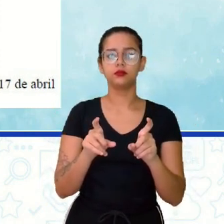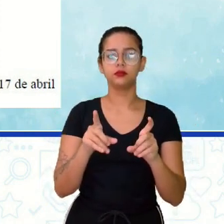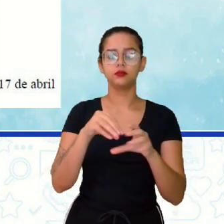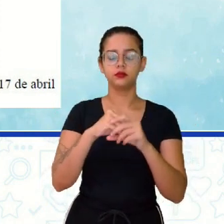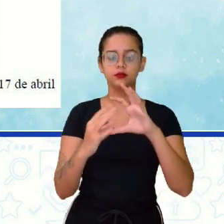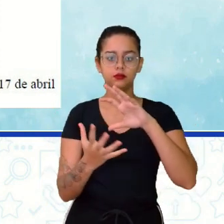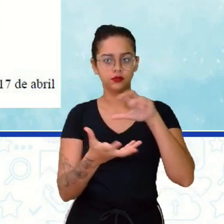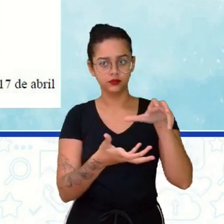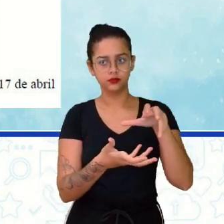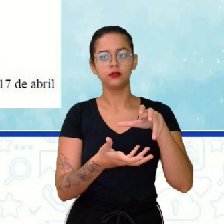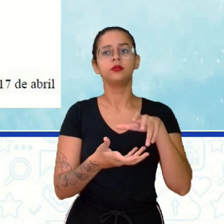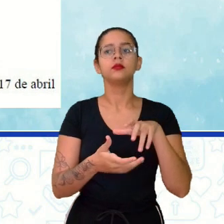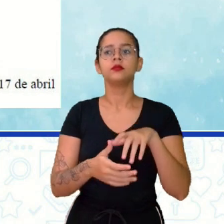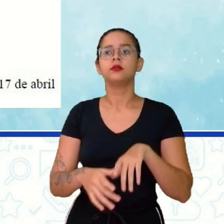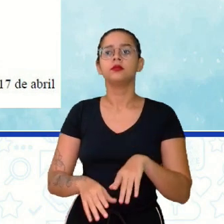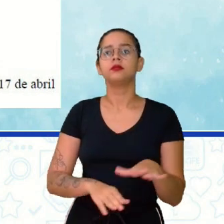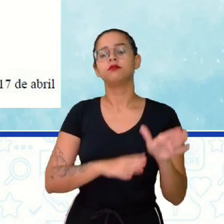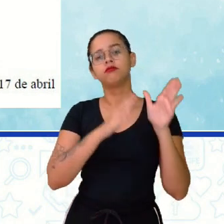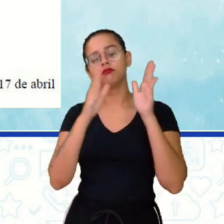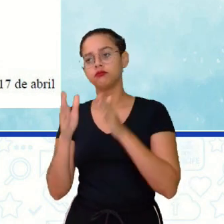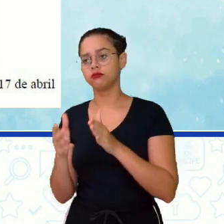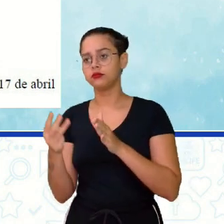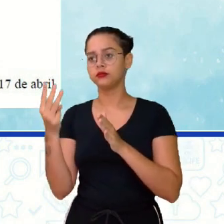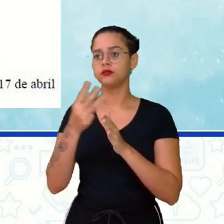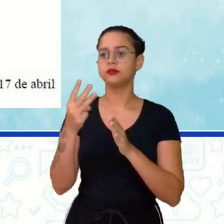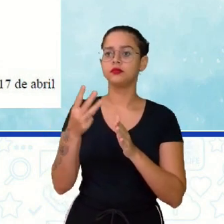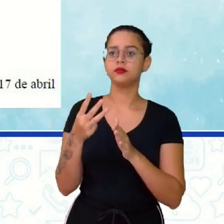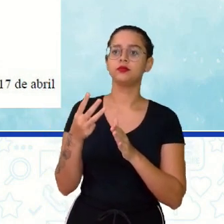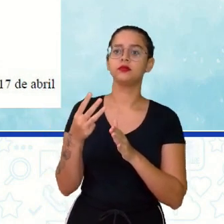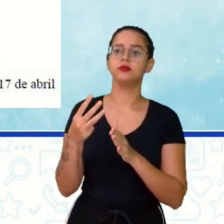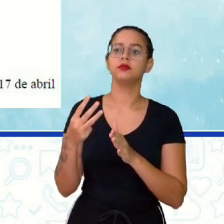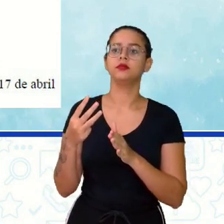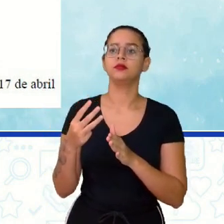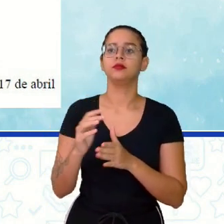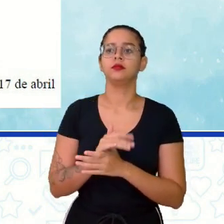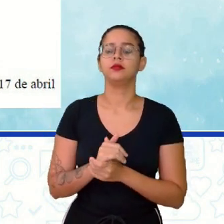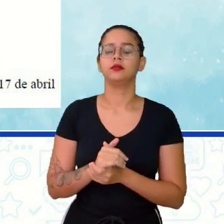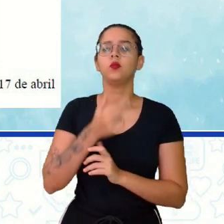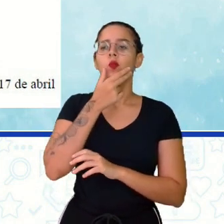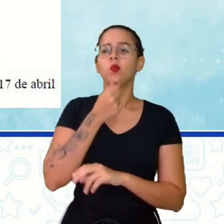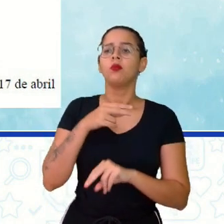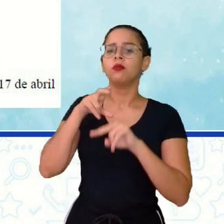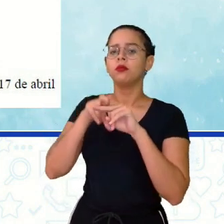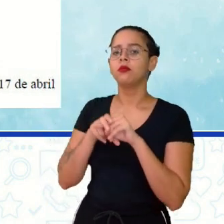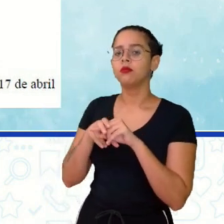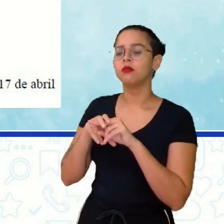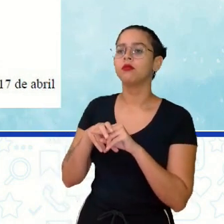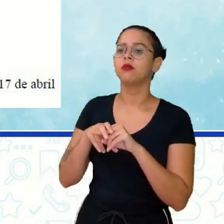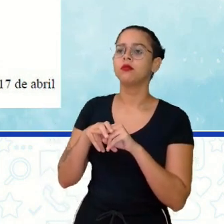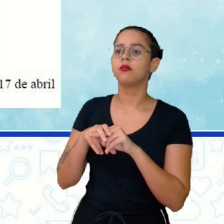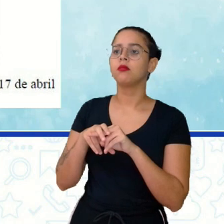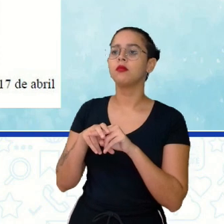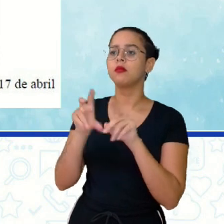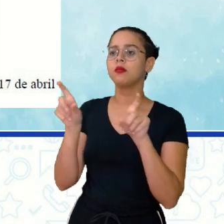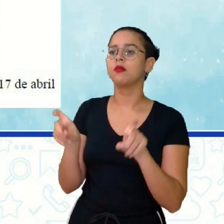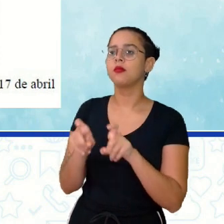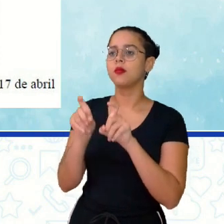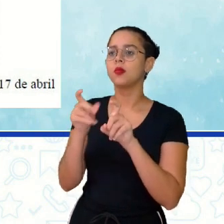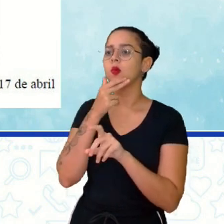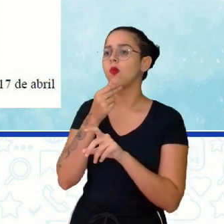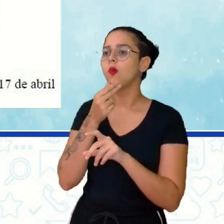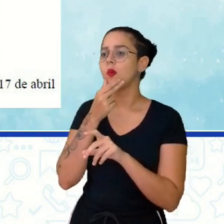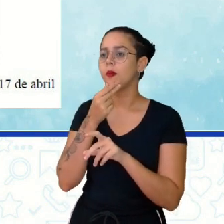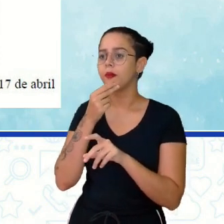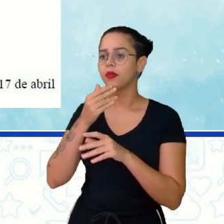né? Numa tela de computador, dá para ver as mãos do rapaz. E aí, na terceira, a gente consegue ver o homem aí,